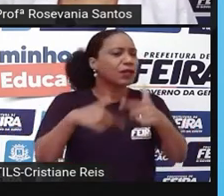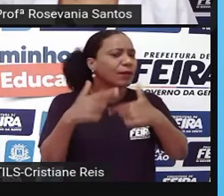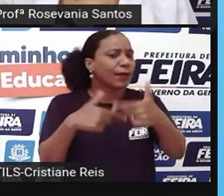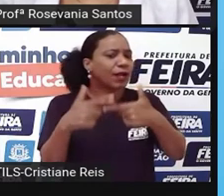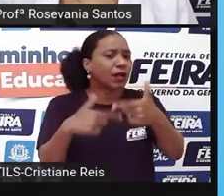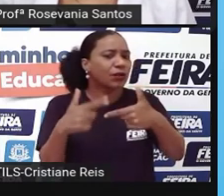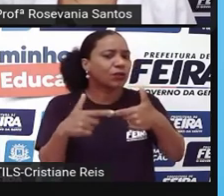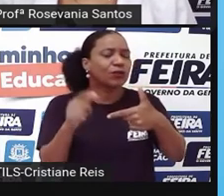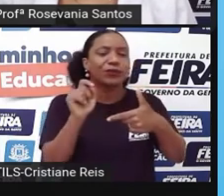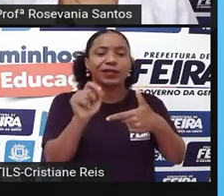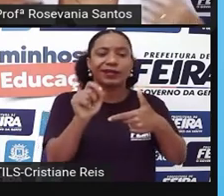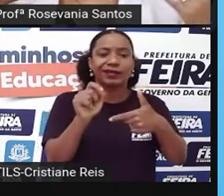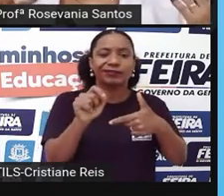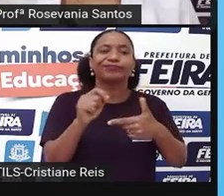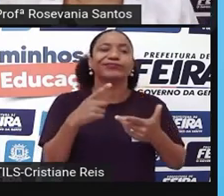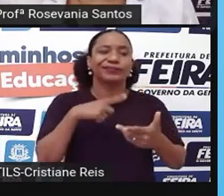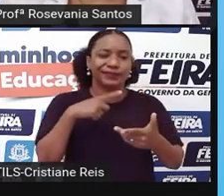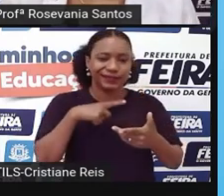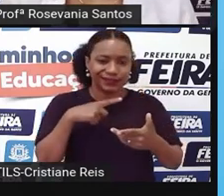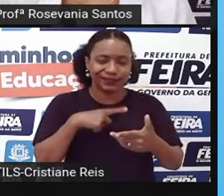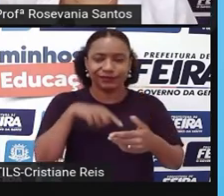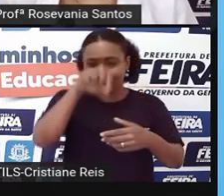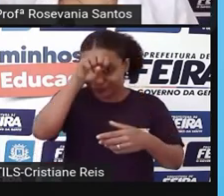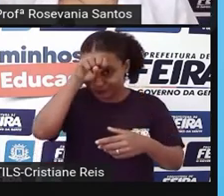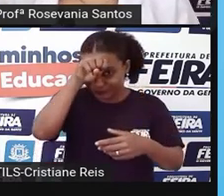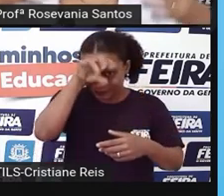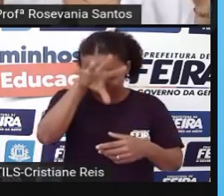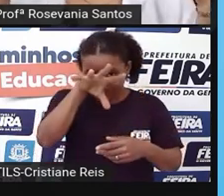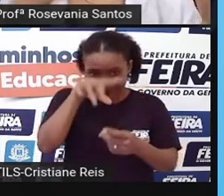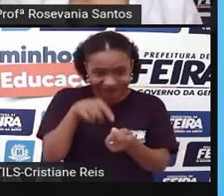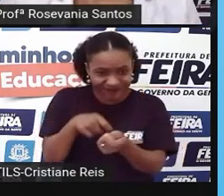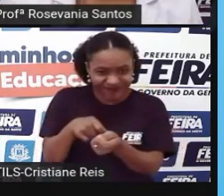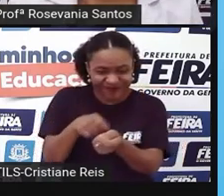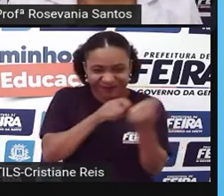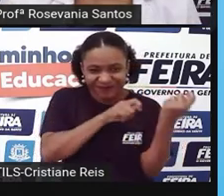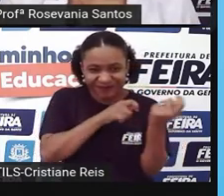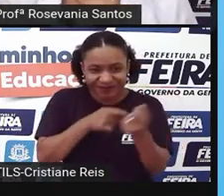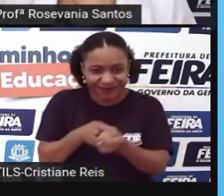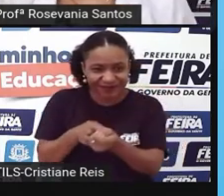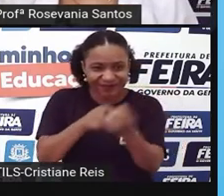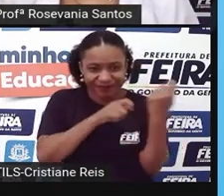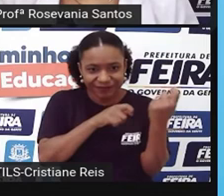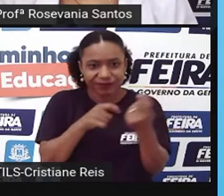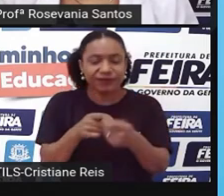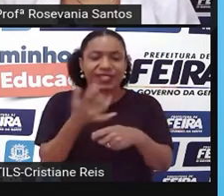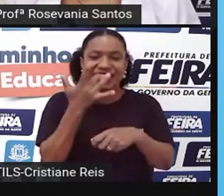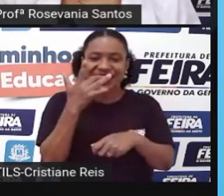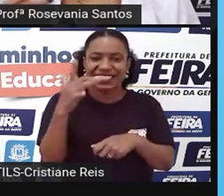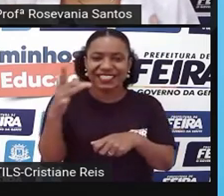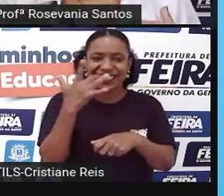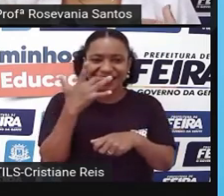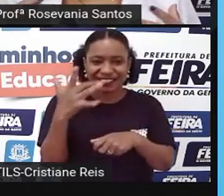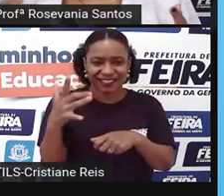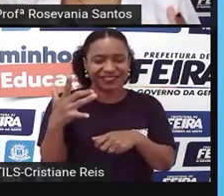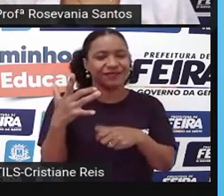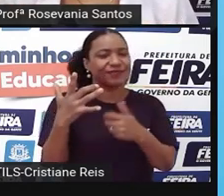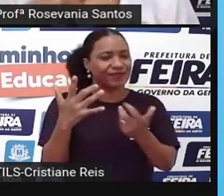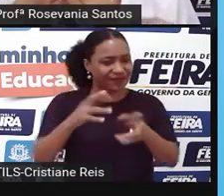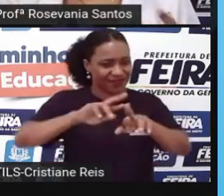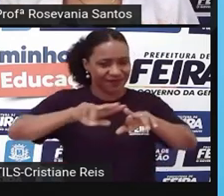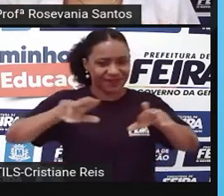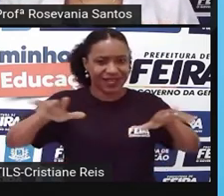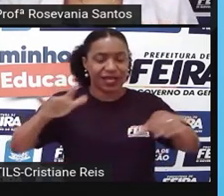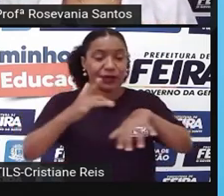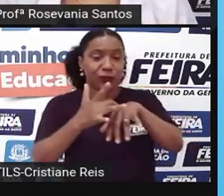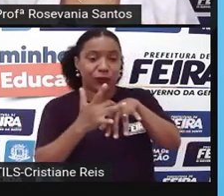Infelizmente, a gente, além de ter extração de madeiras ilegais, extração de animais, captura